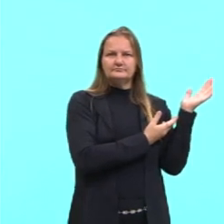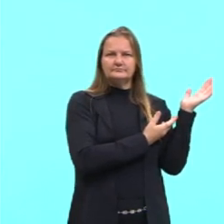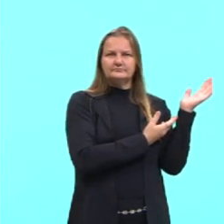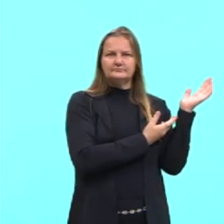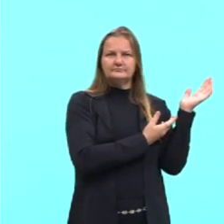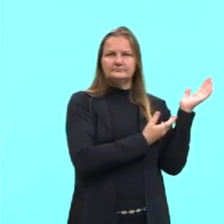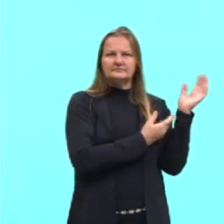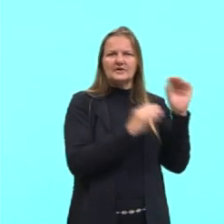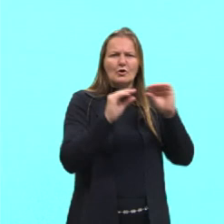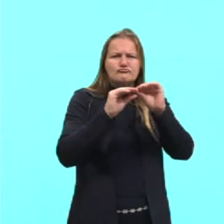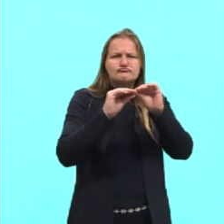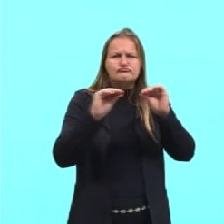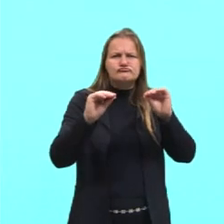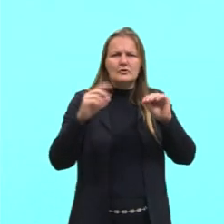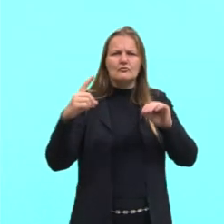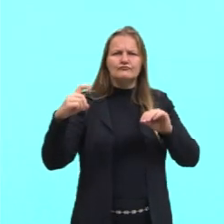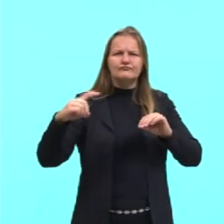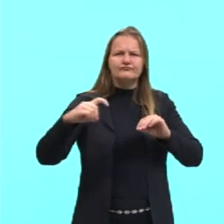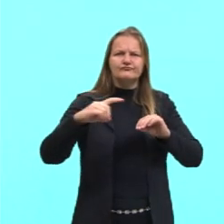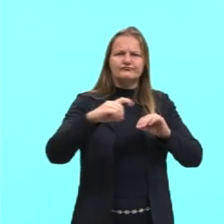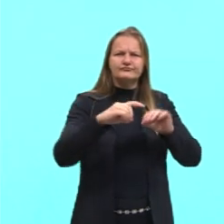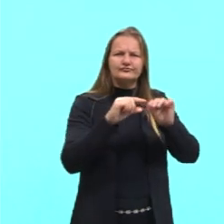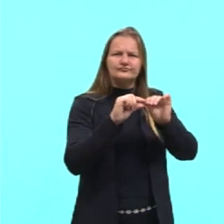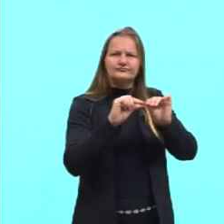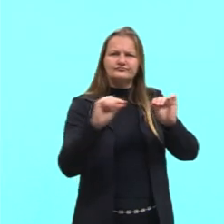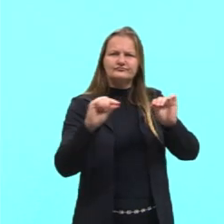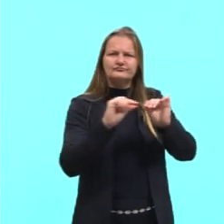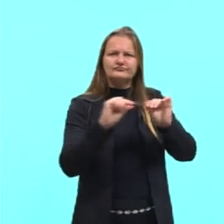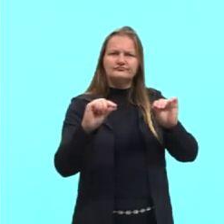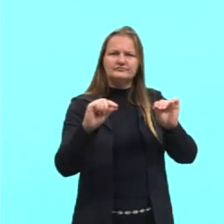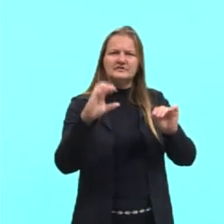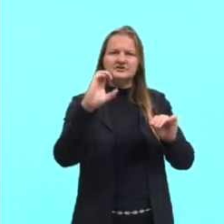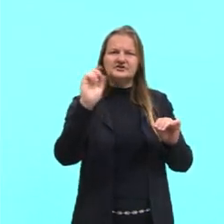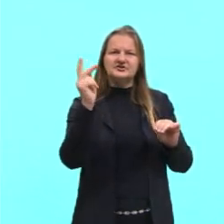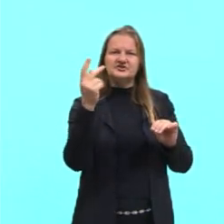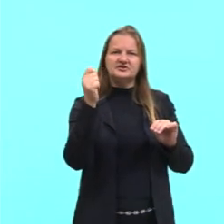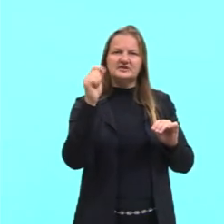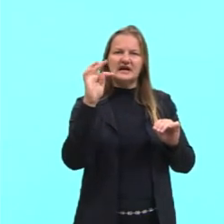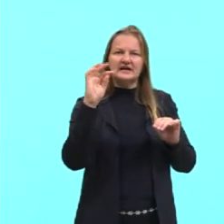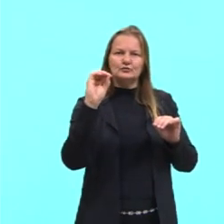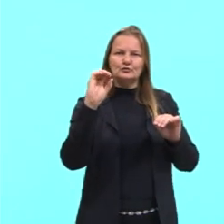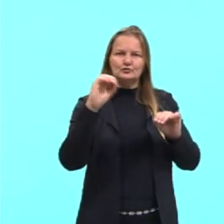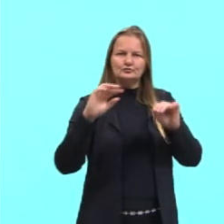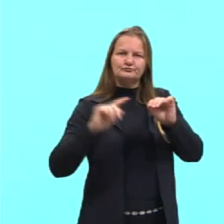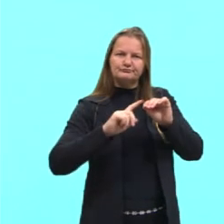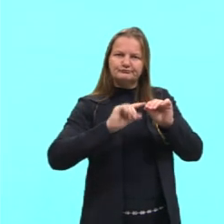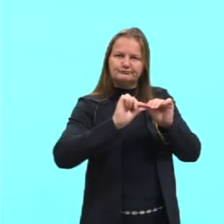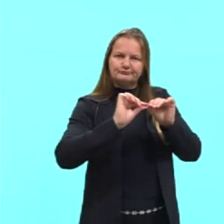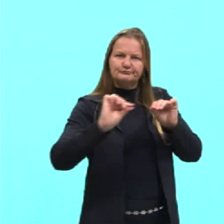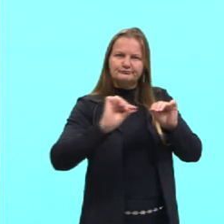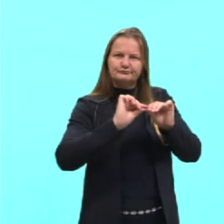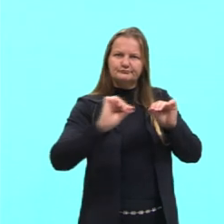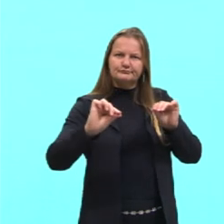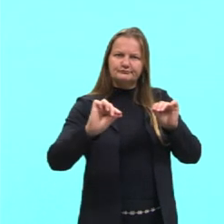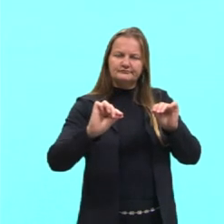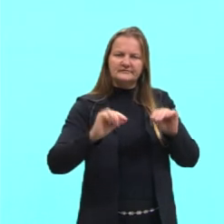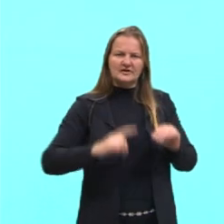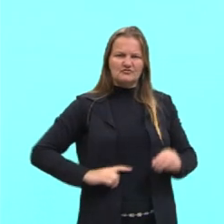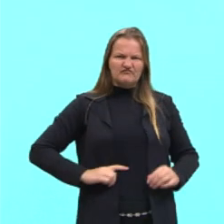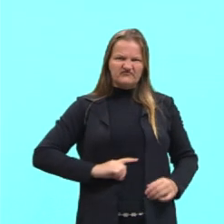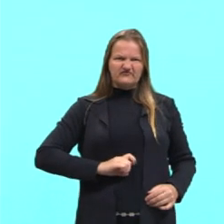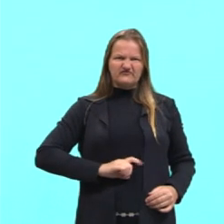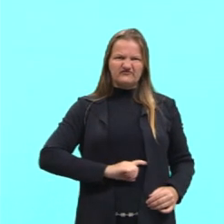algumas planárias, né? Aqui também. Temos também o Xistossoma mansoni, aqui da parasitose